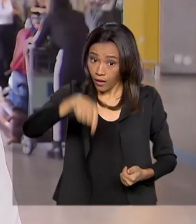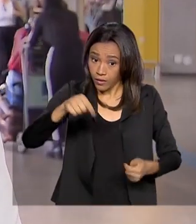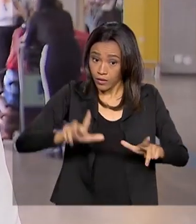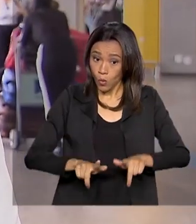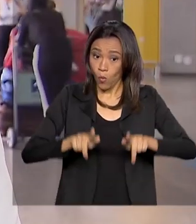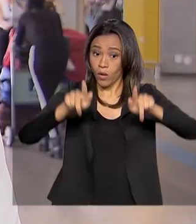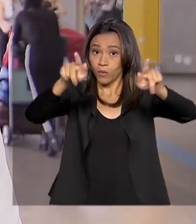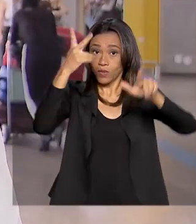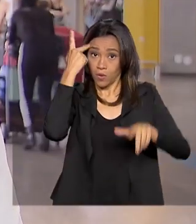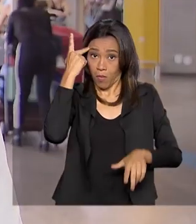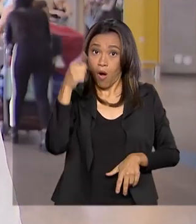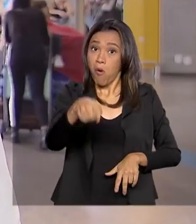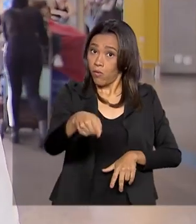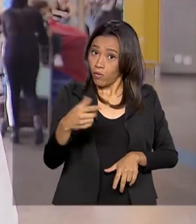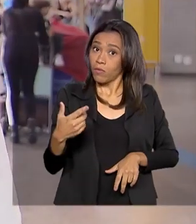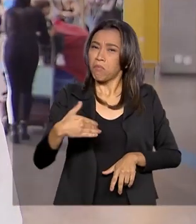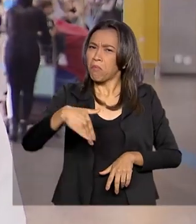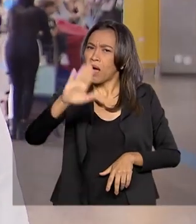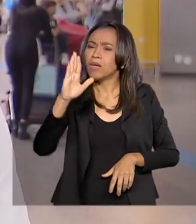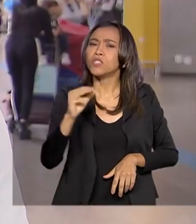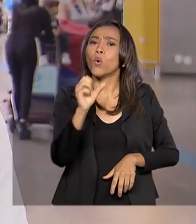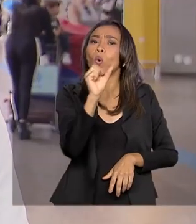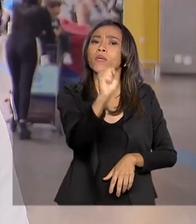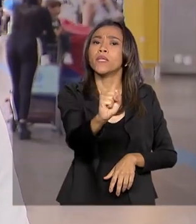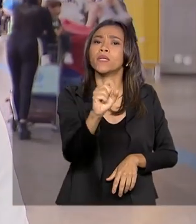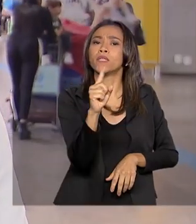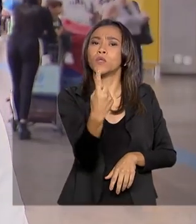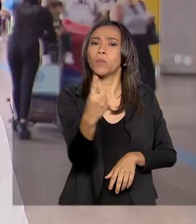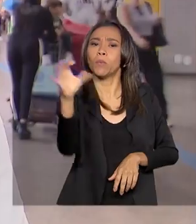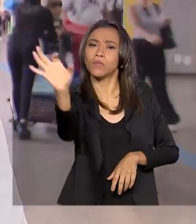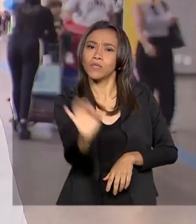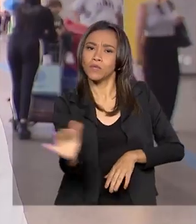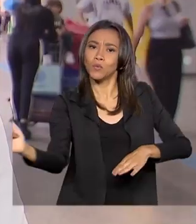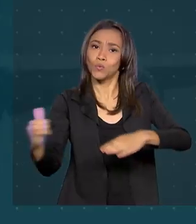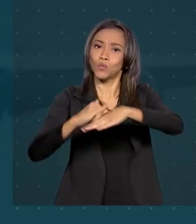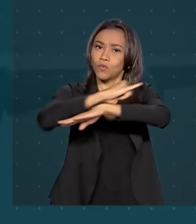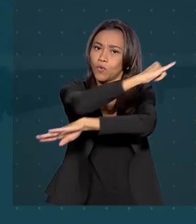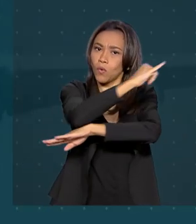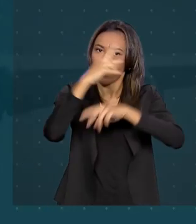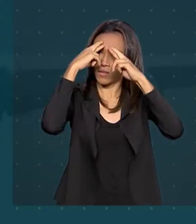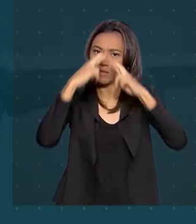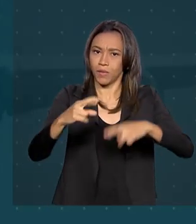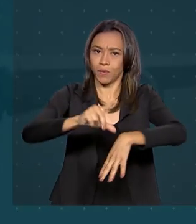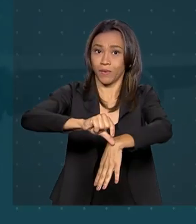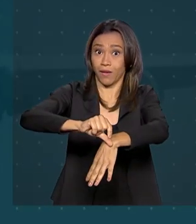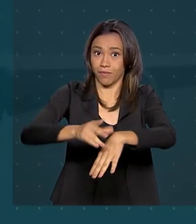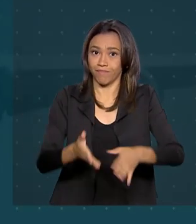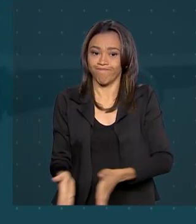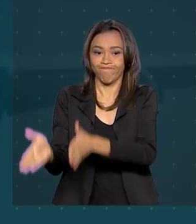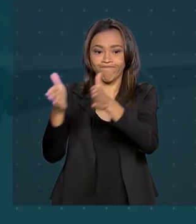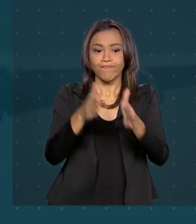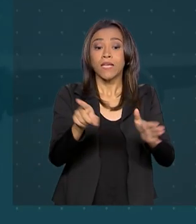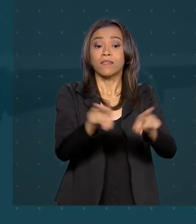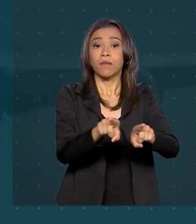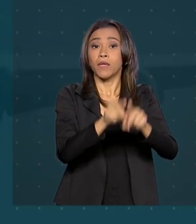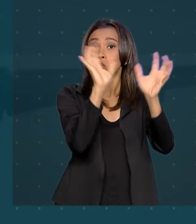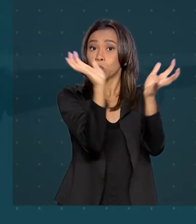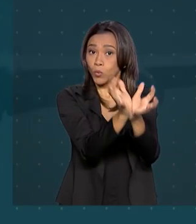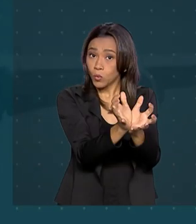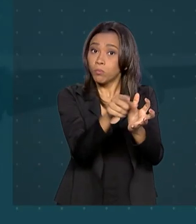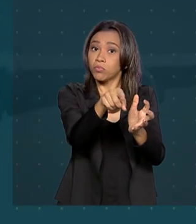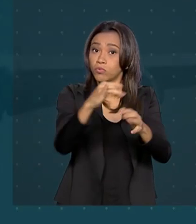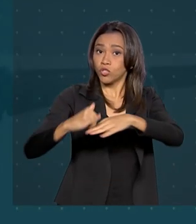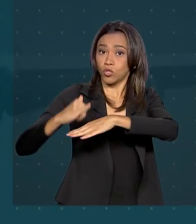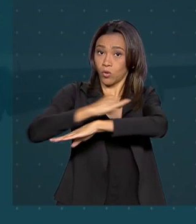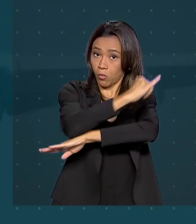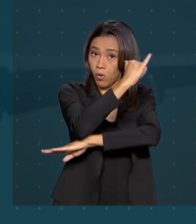aqui na Grande São Paulo, com mais de 81% dos voos no horário. Também tiveram destaque no grupo de aeroportos, com grande